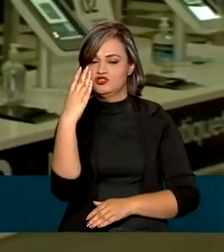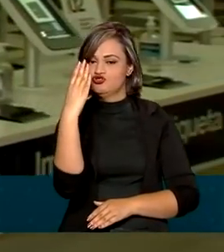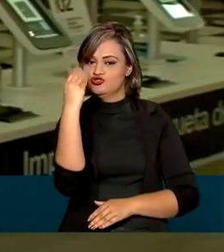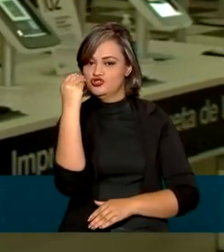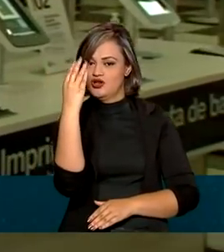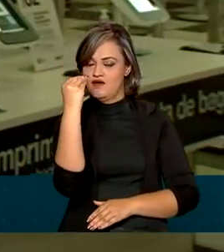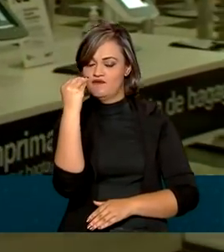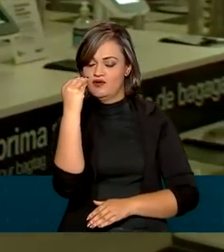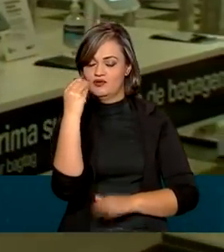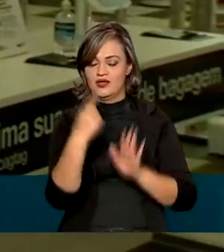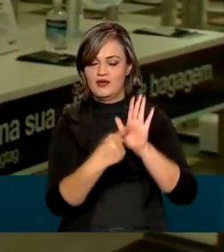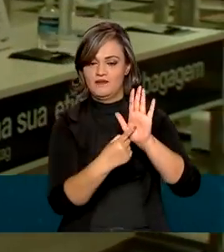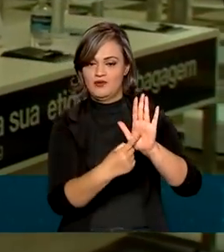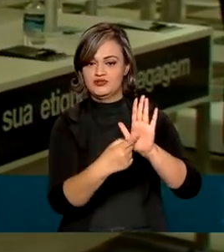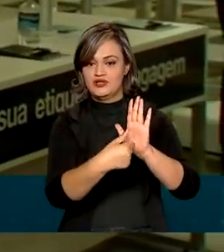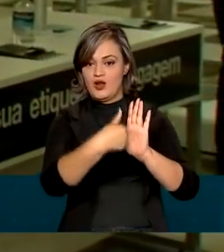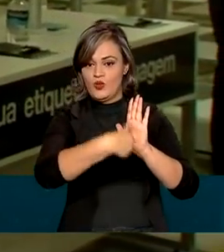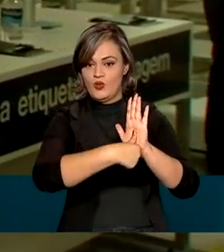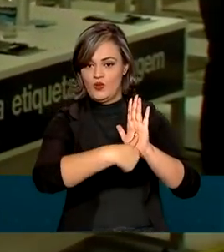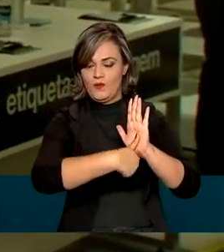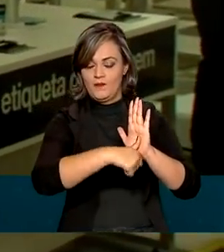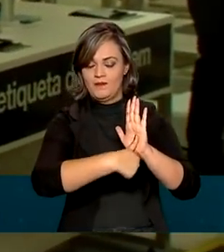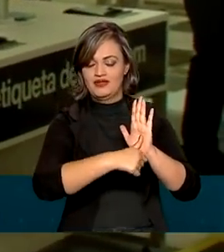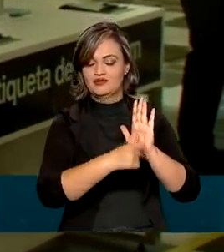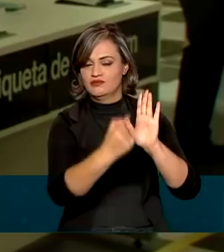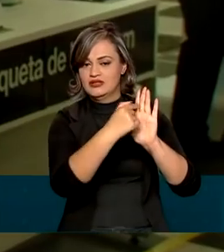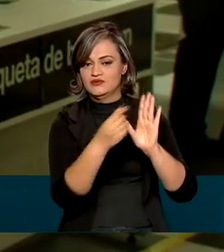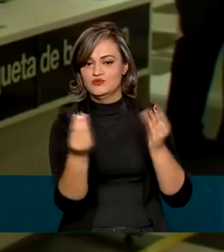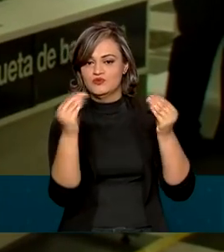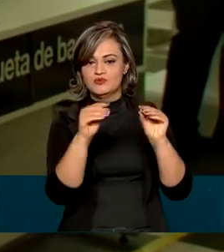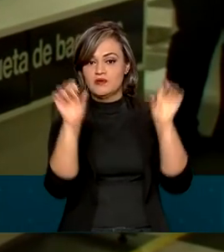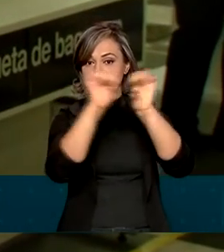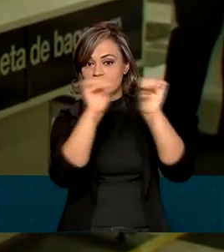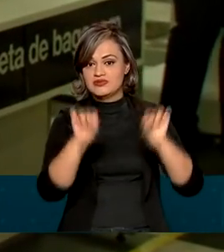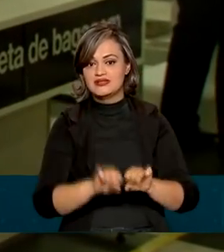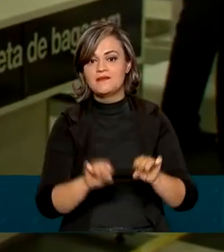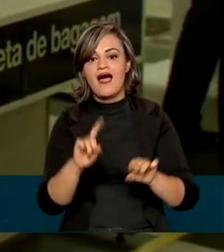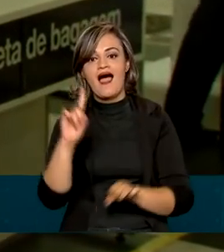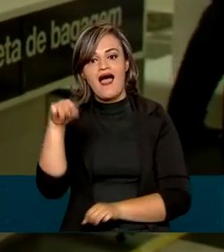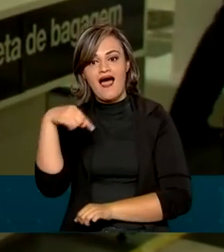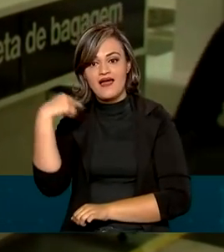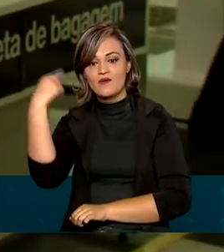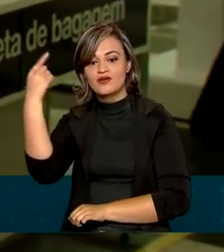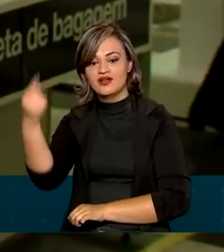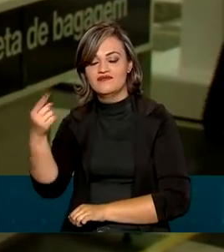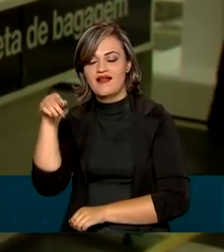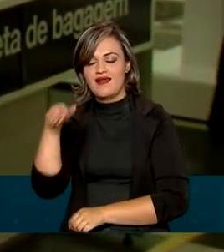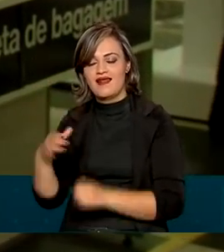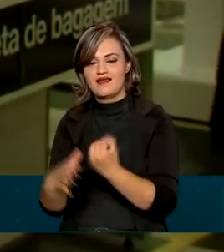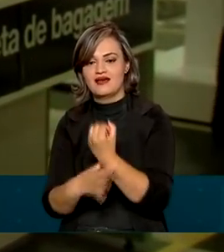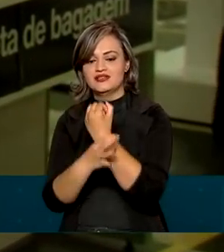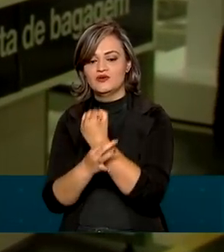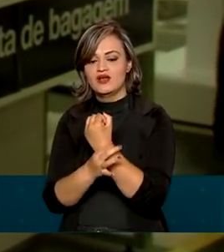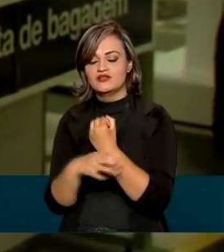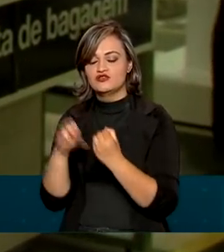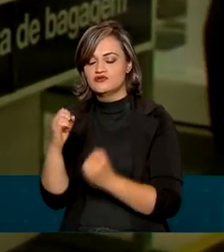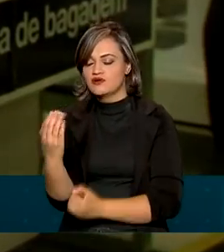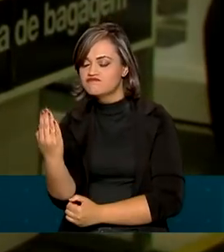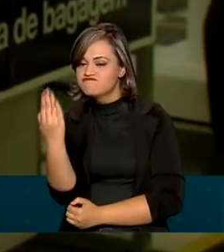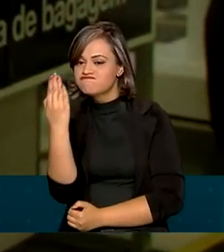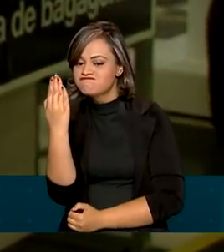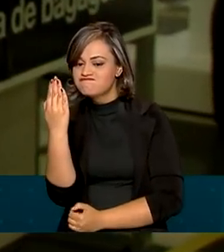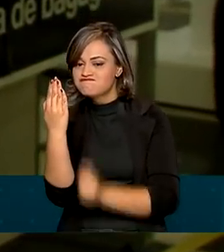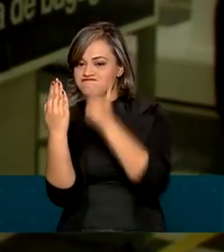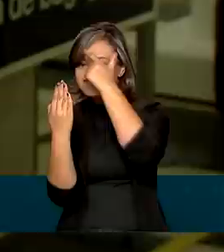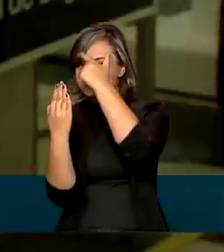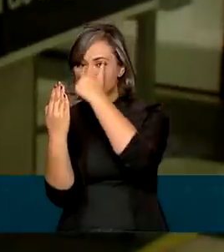foto e apresentar o documento. Isso tudo vai para o sistema. E aí, quando ele vai em direção à segurança, basta se aproximar de